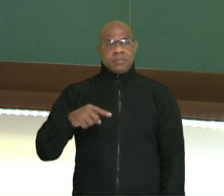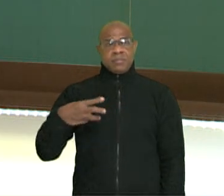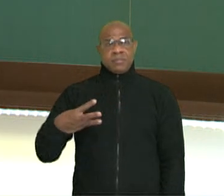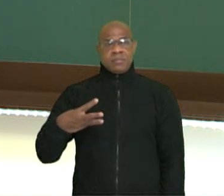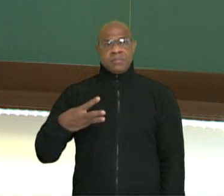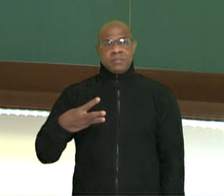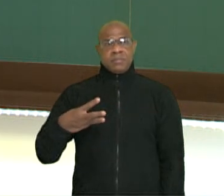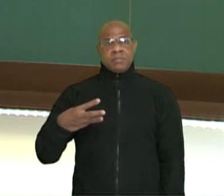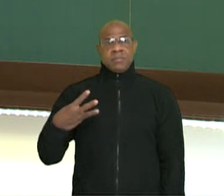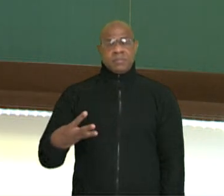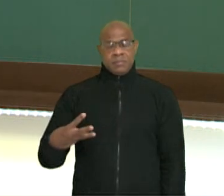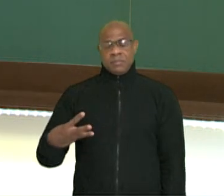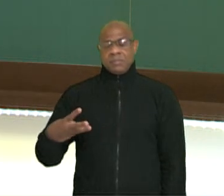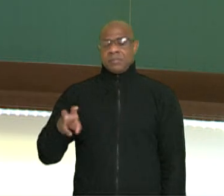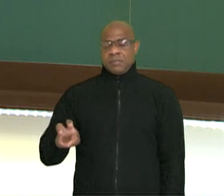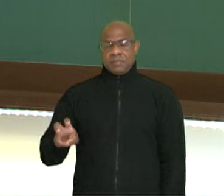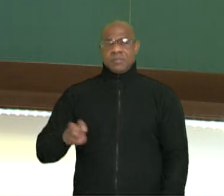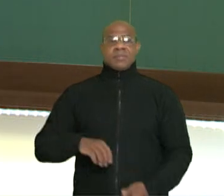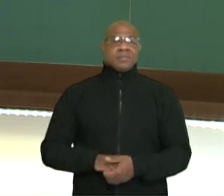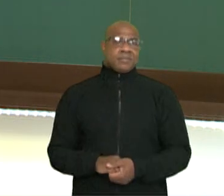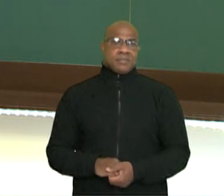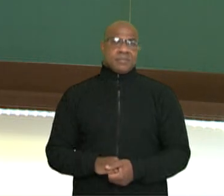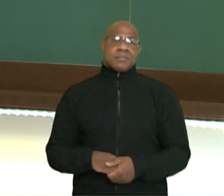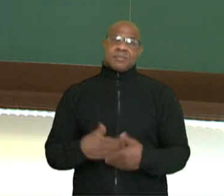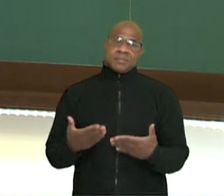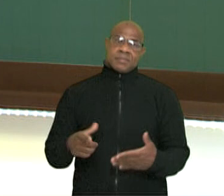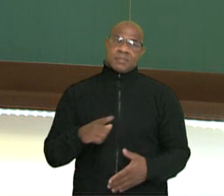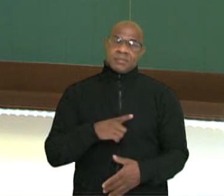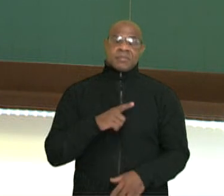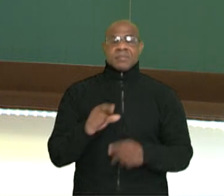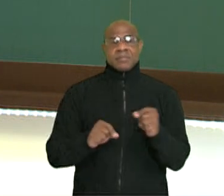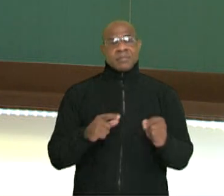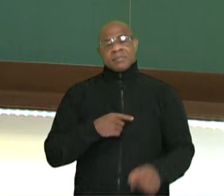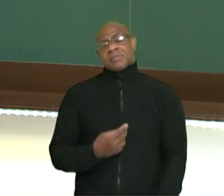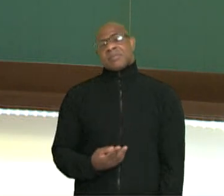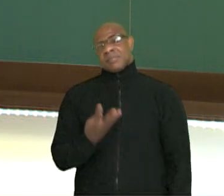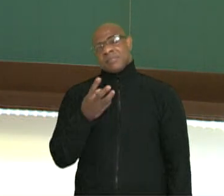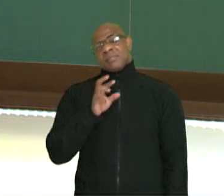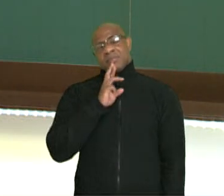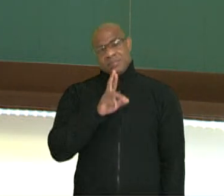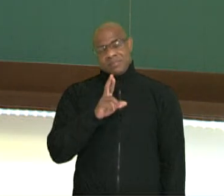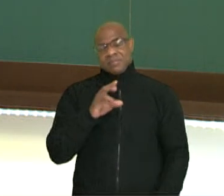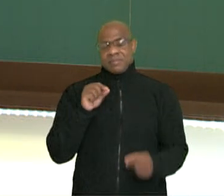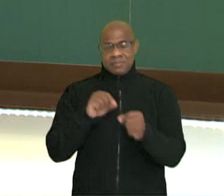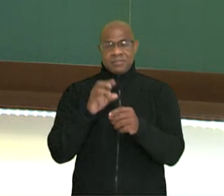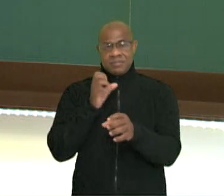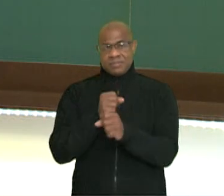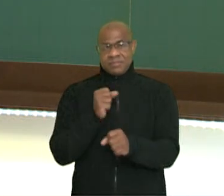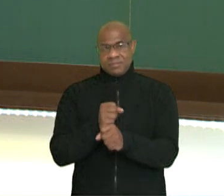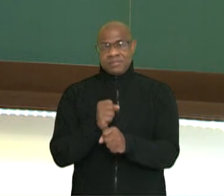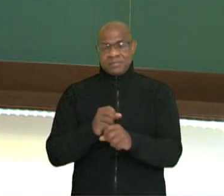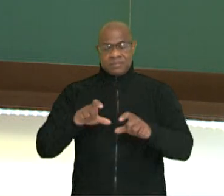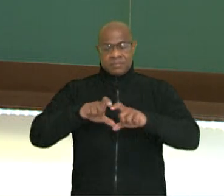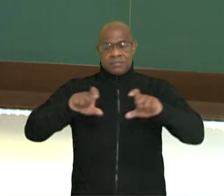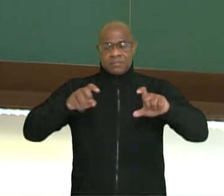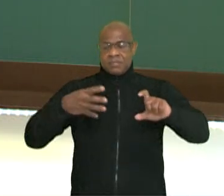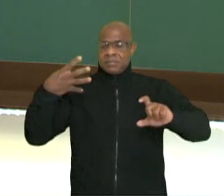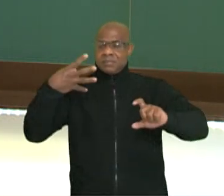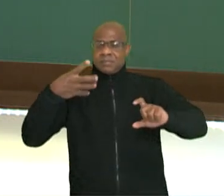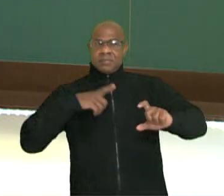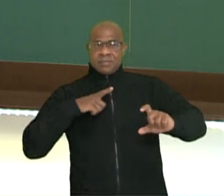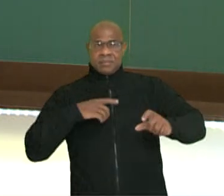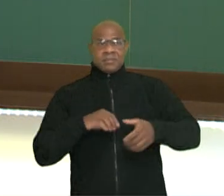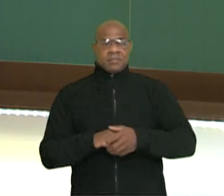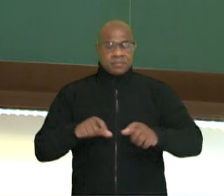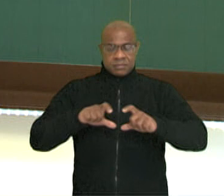menos 3, 3 e 5. Então eu tenho aí quatro soluções para essa equação biquadrada. Você pode inclusive conferir cada